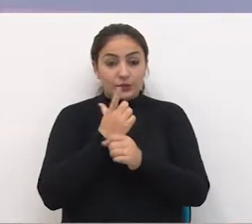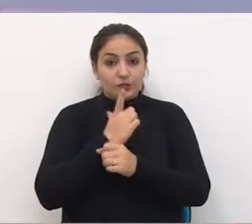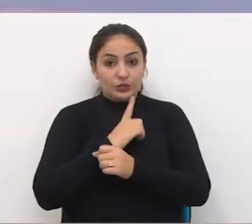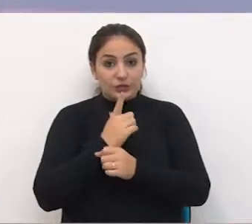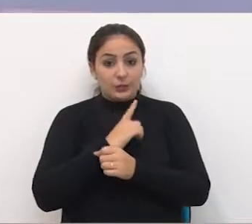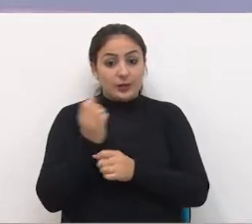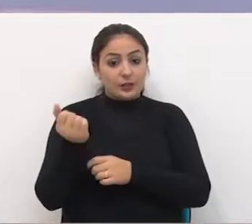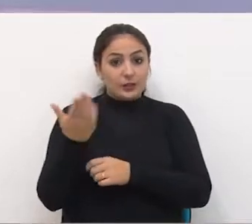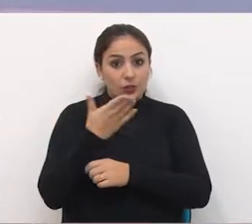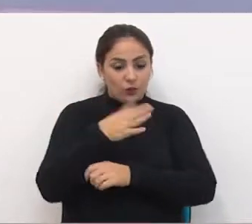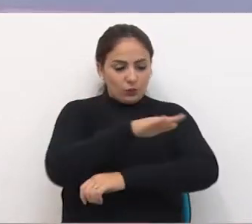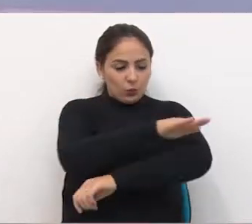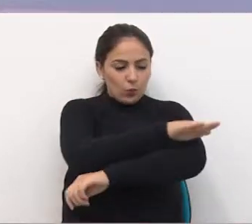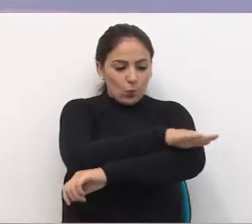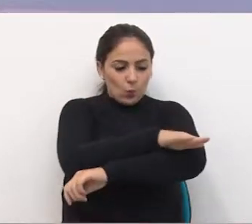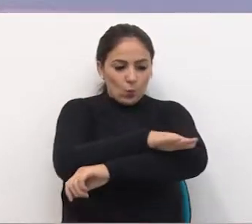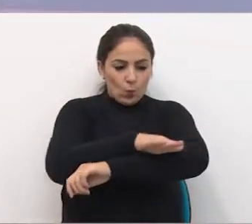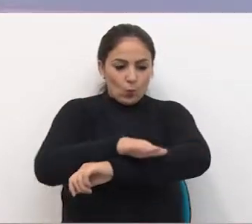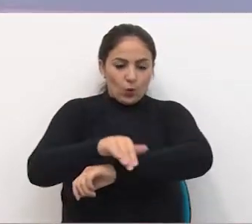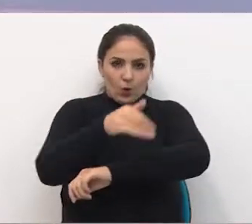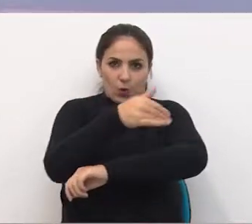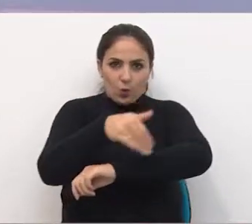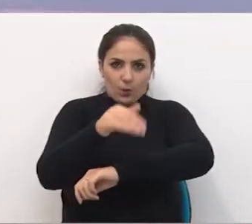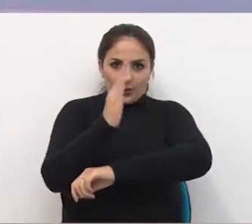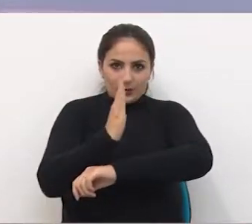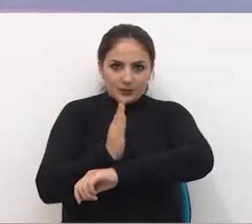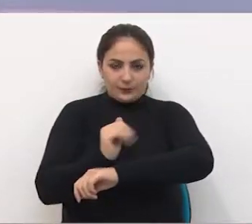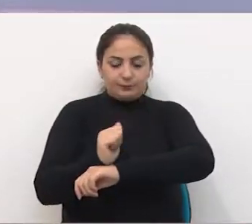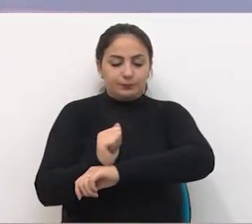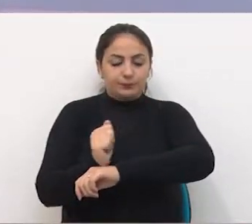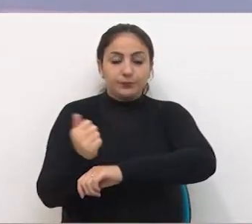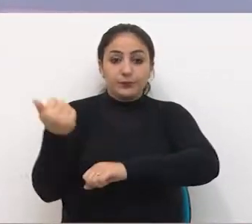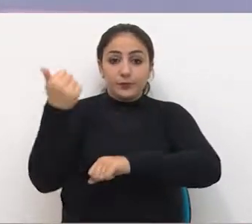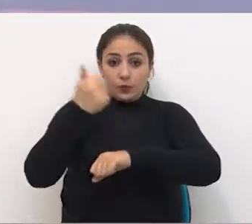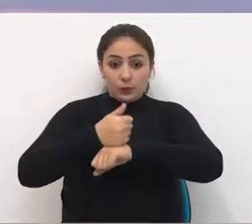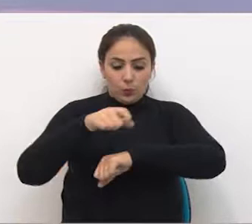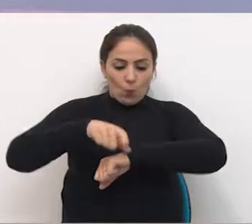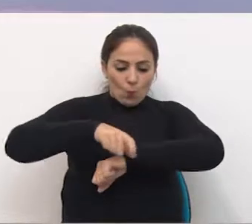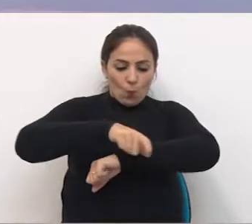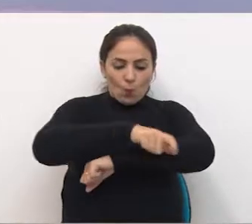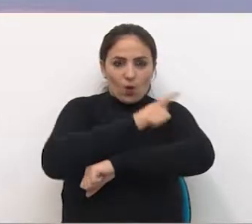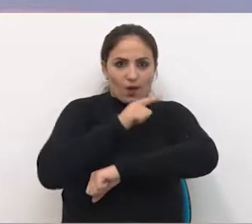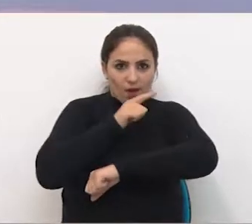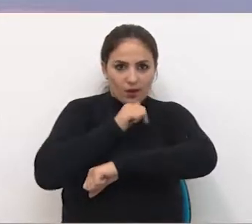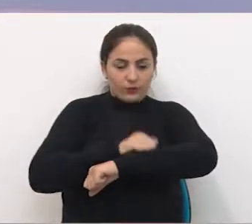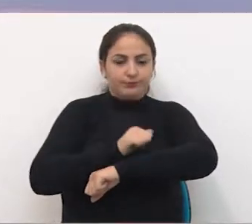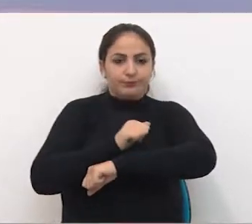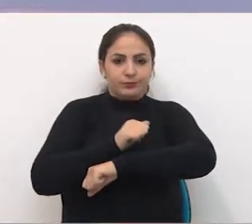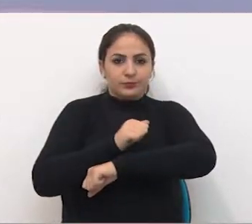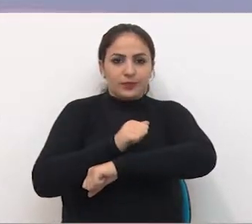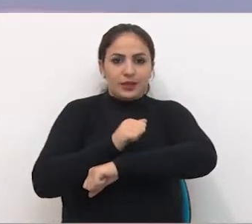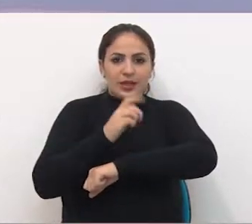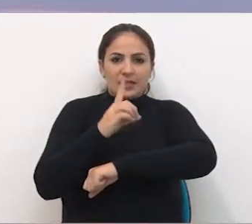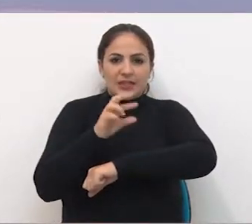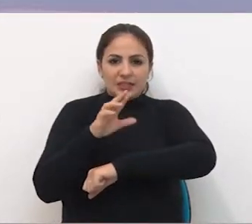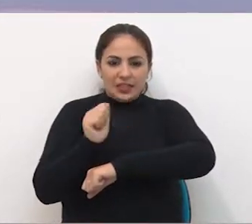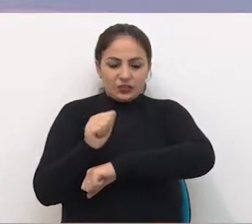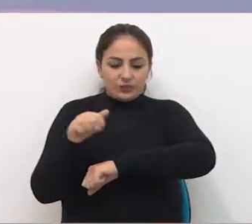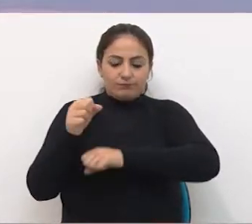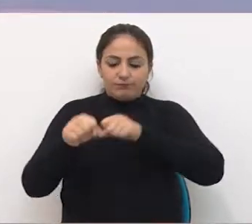previstas uma nova pavimentação da avenida, ampliação e substituição da rede de esgoto, drenagem,